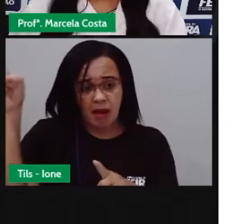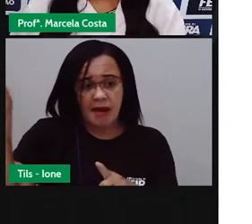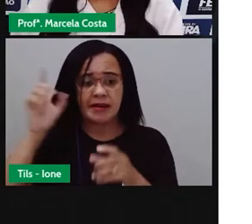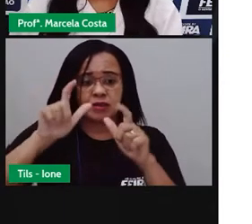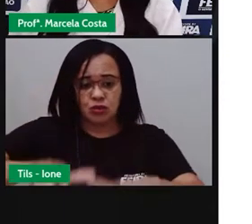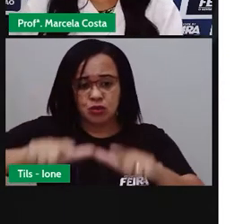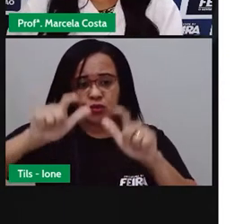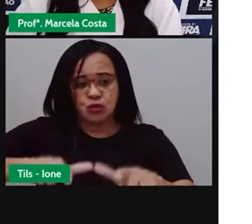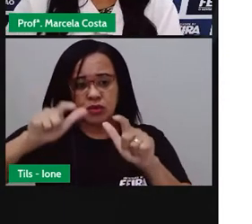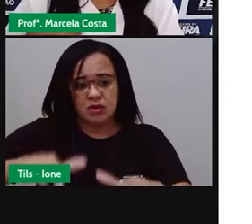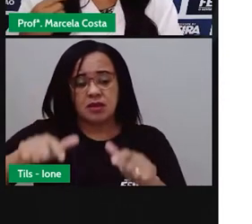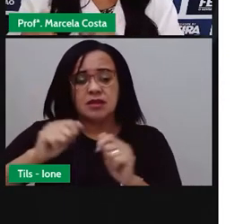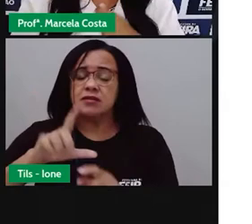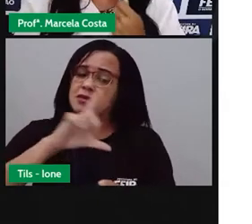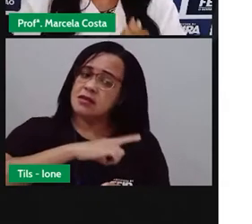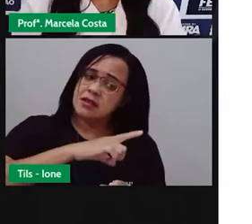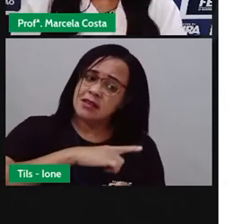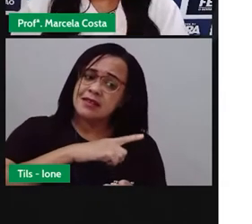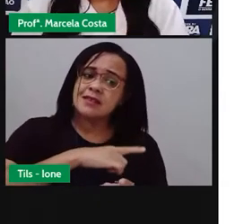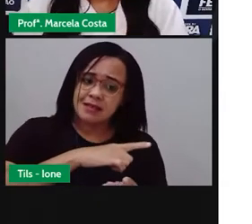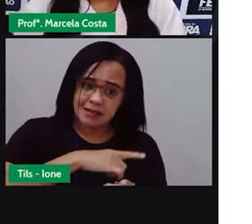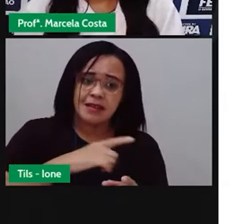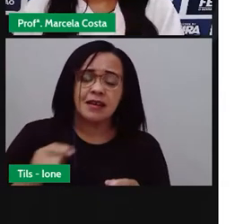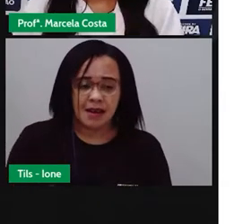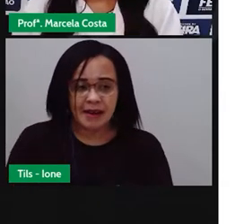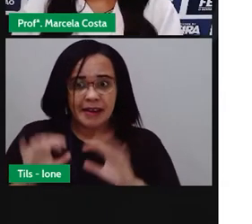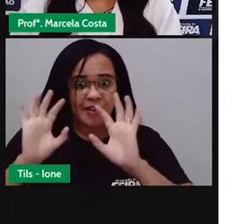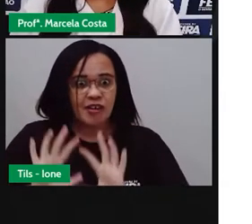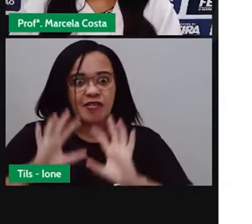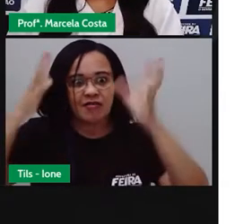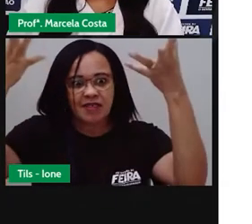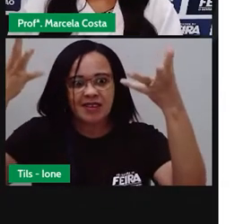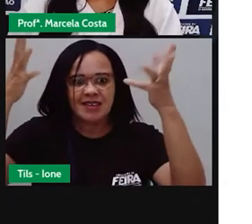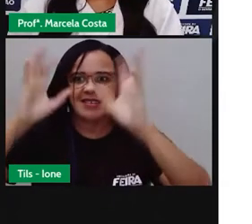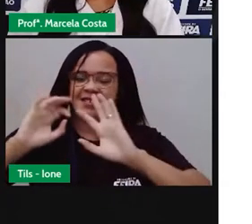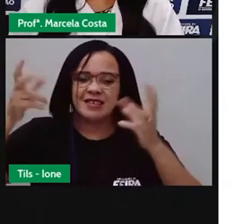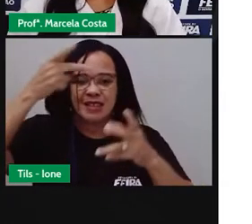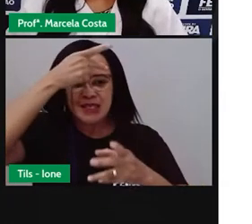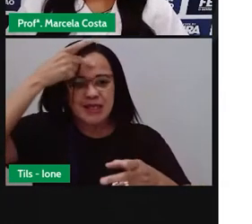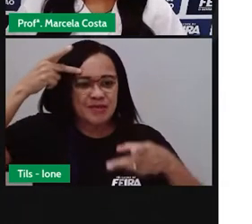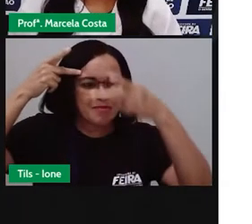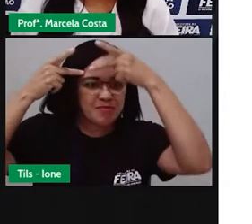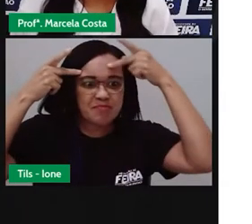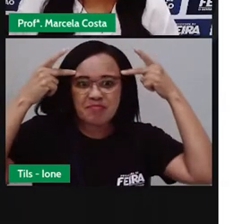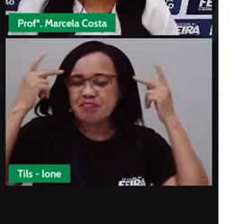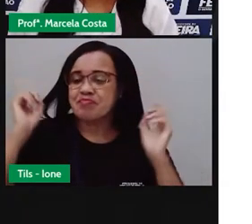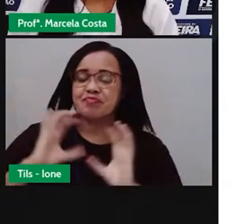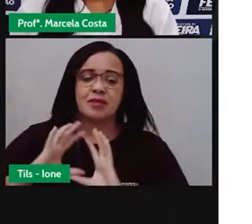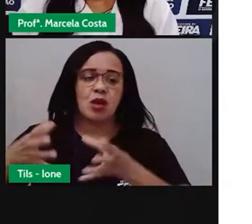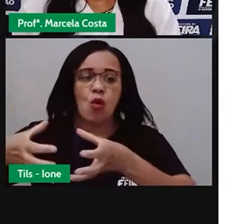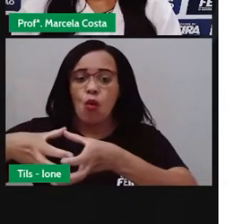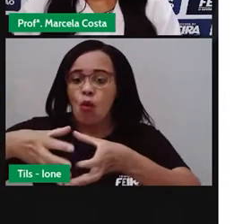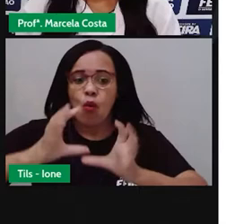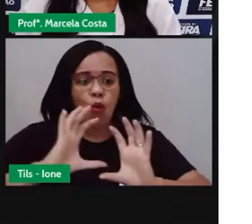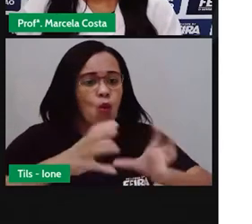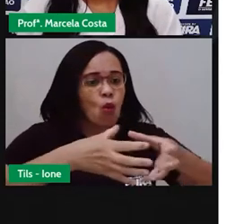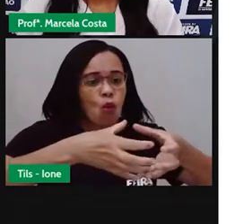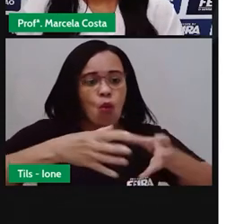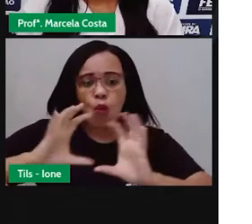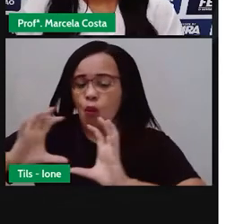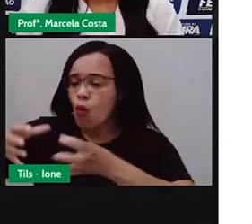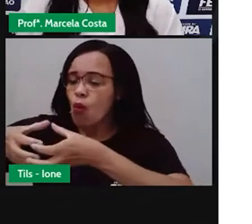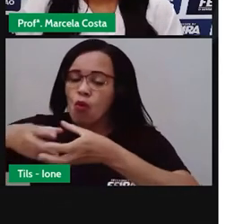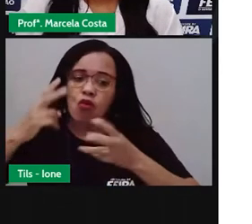quadrilhas, de festival, onde as pessoas se reúnem para